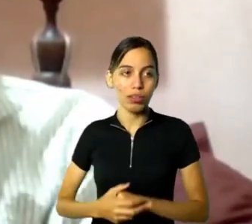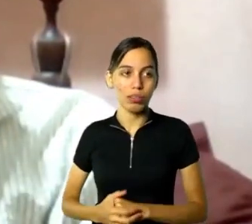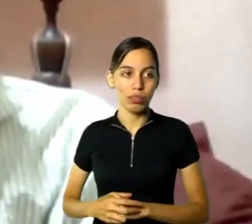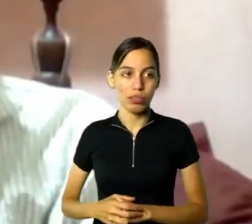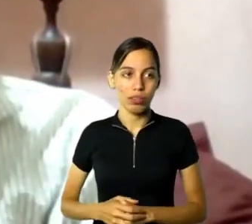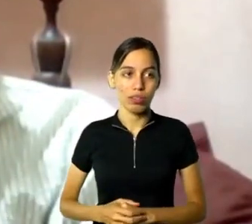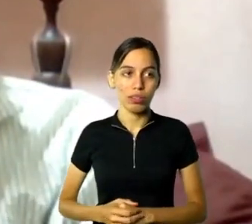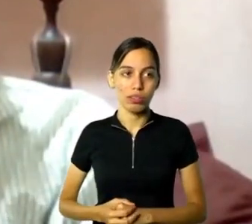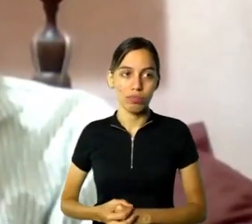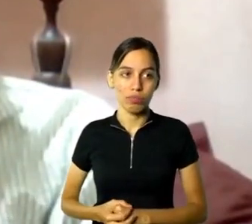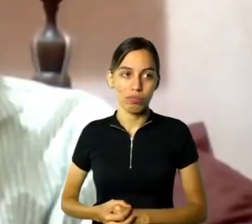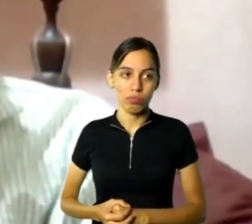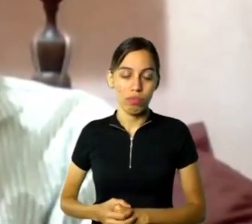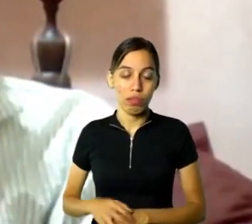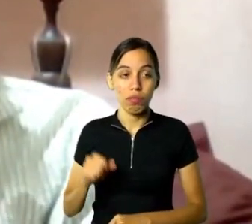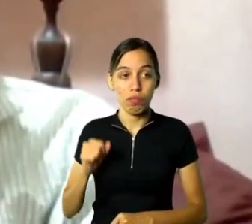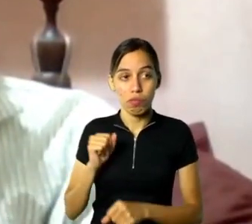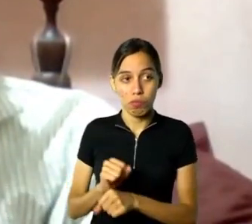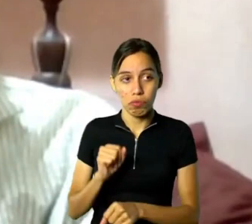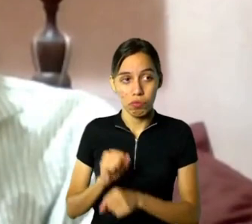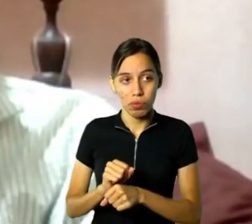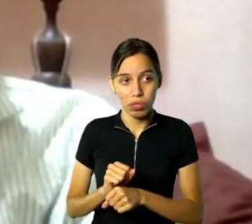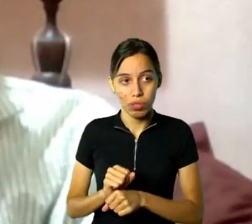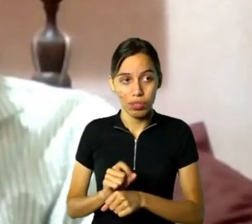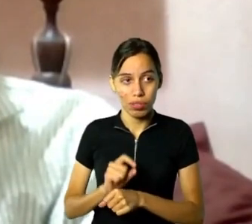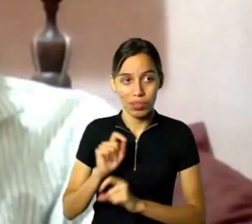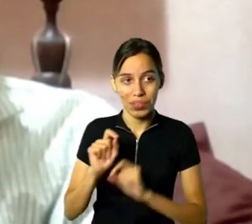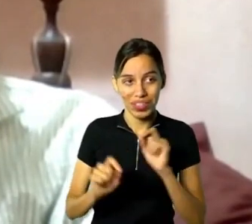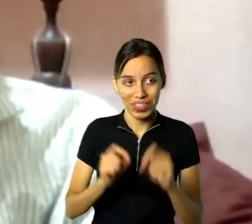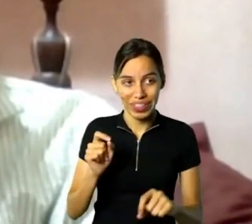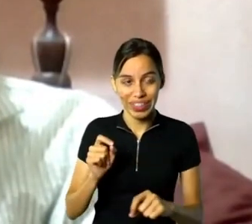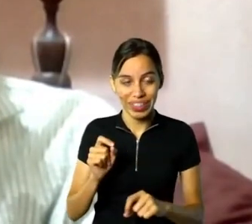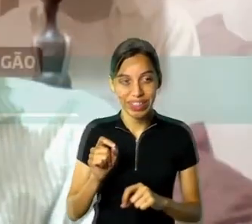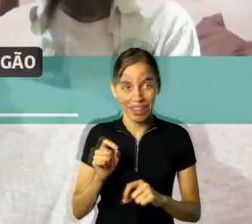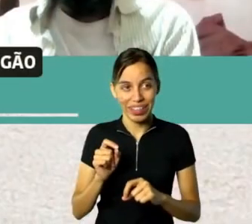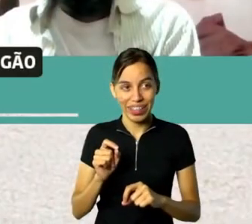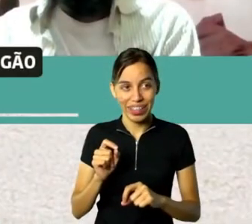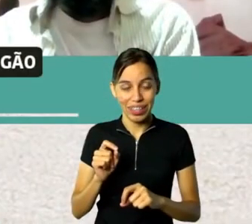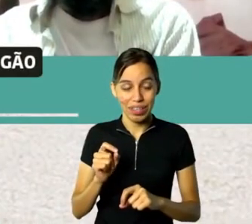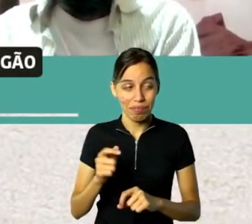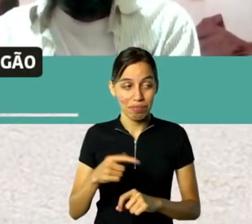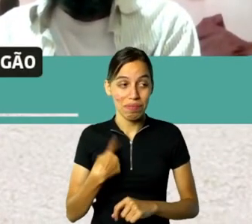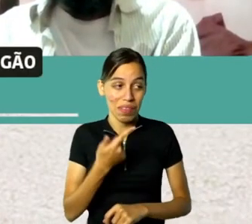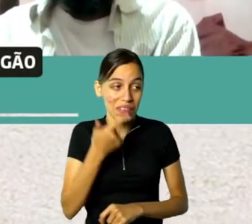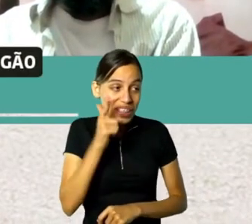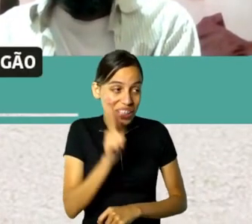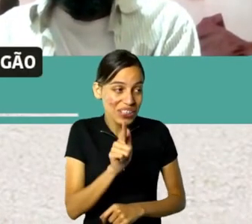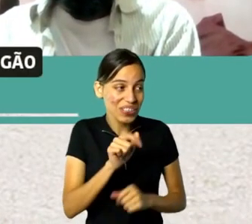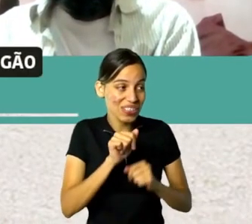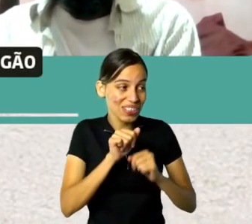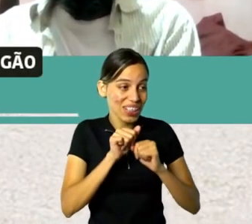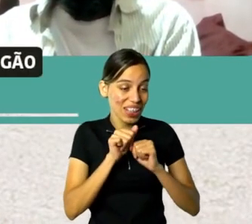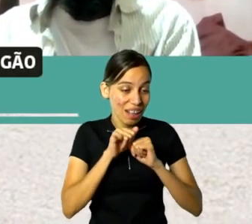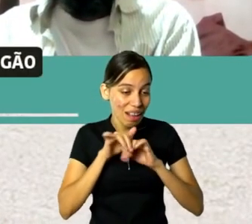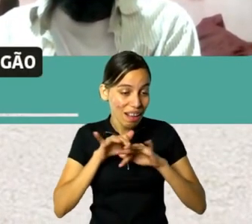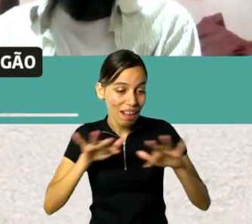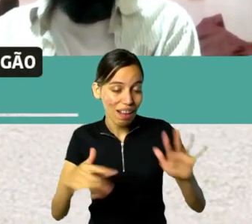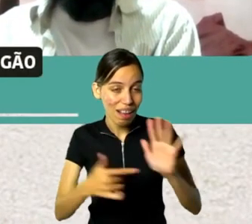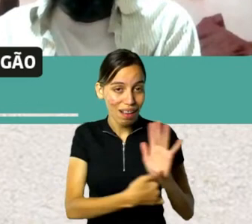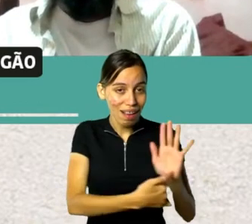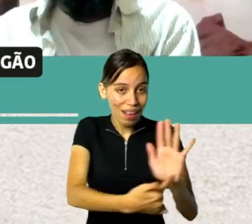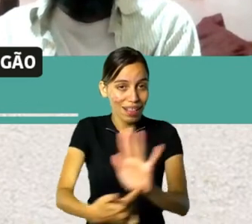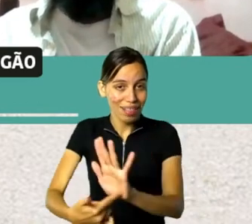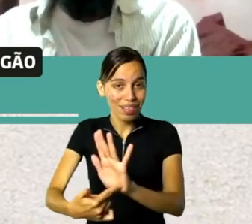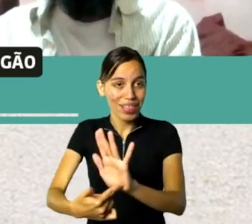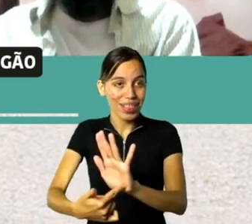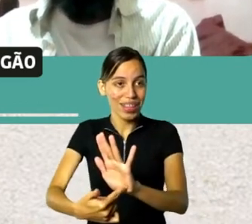E quem sabe a gente apresenta esse trabalho lá no Festival Internacional Literário de Itabira. Pois é,